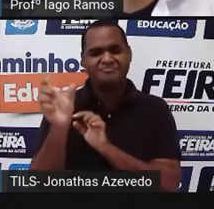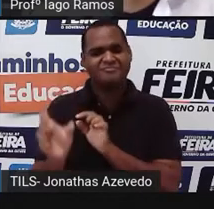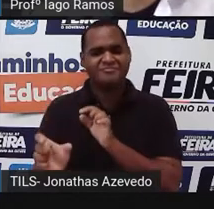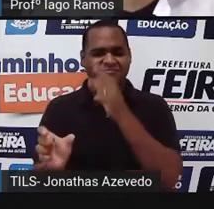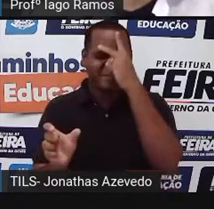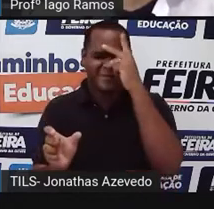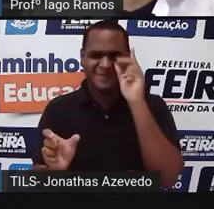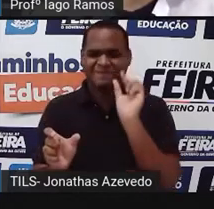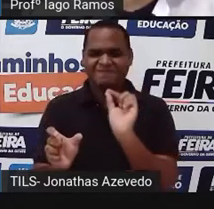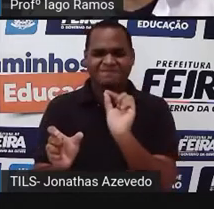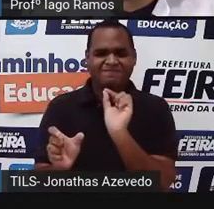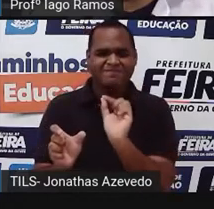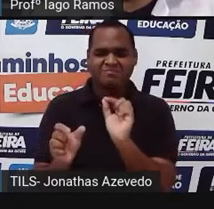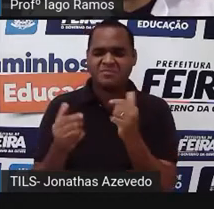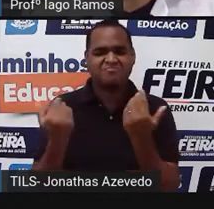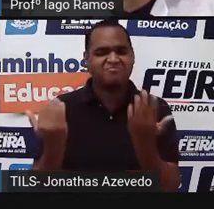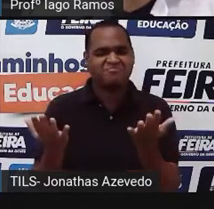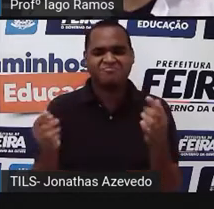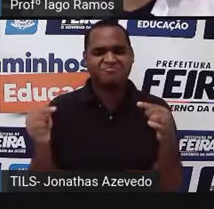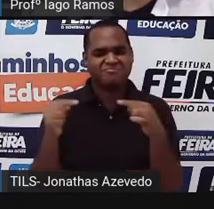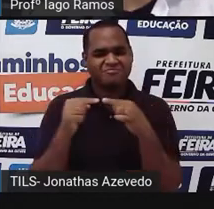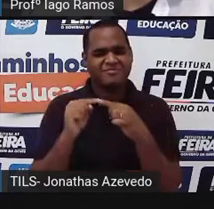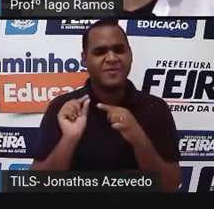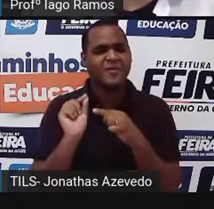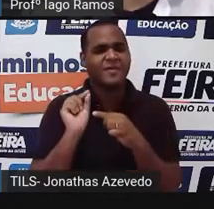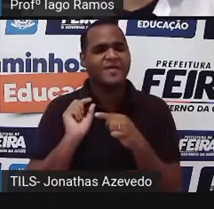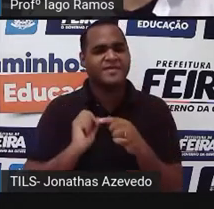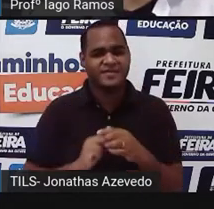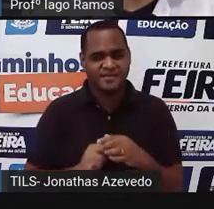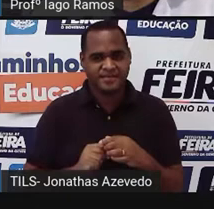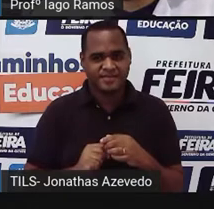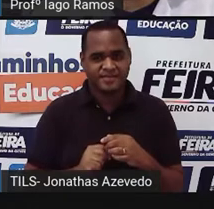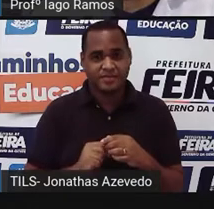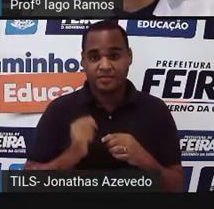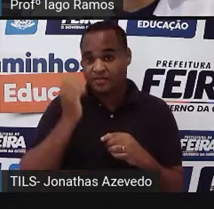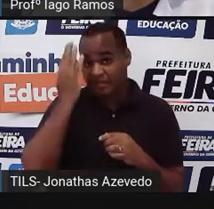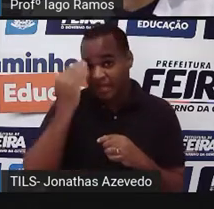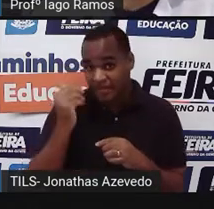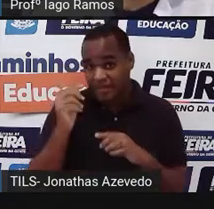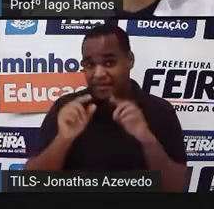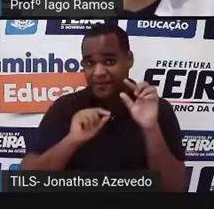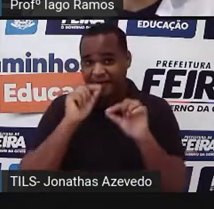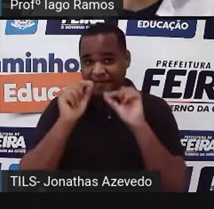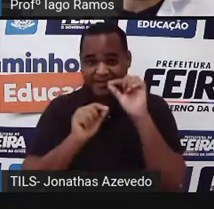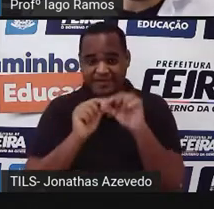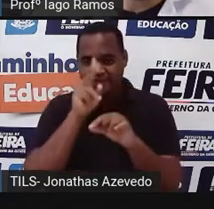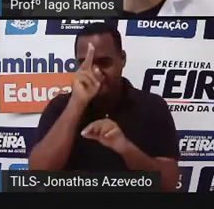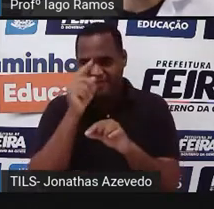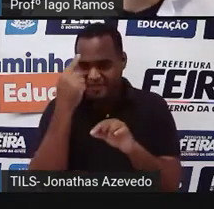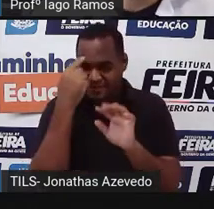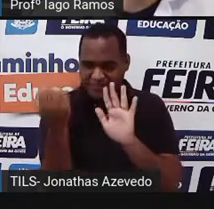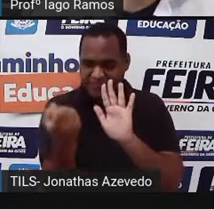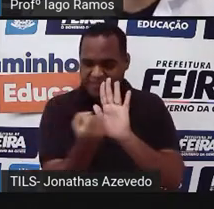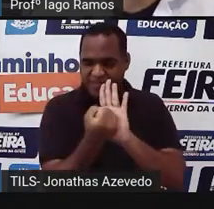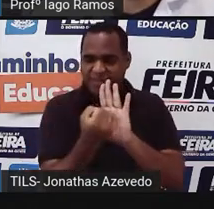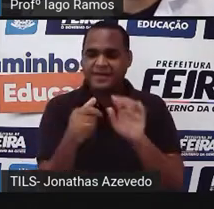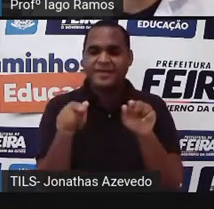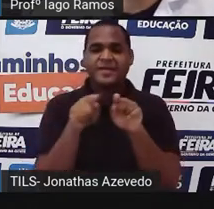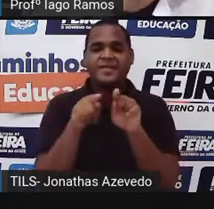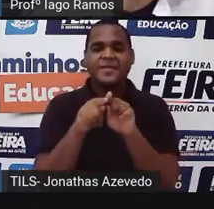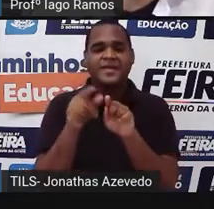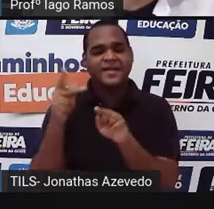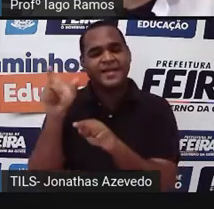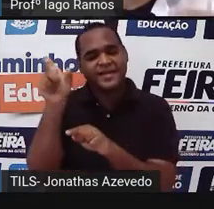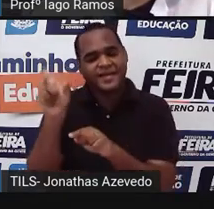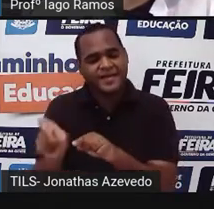essa pessoa, com essa senhora? Você sabe onde é que a história dessa logomarca e dessa senhora